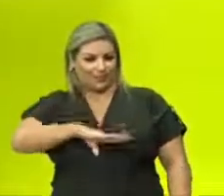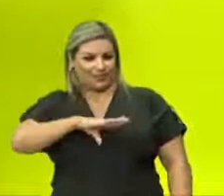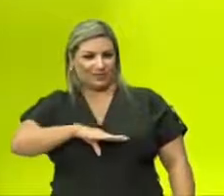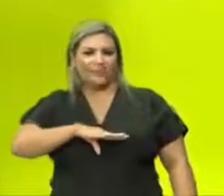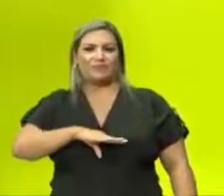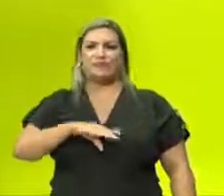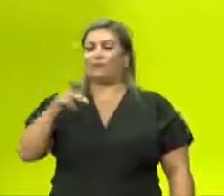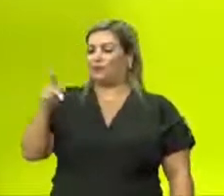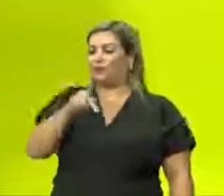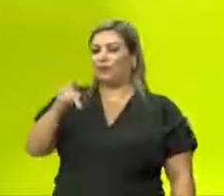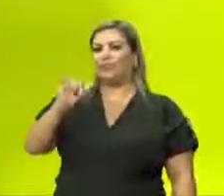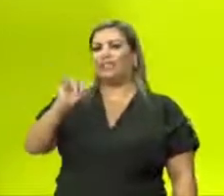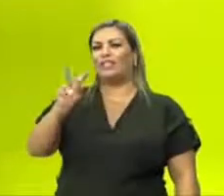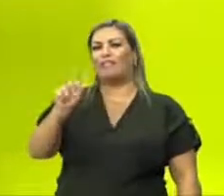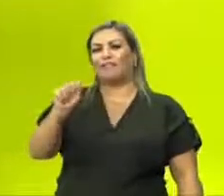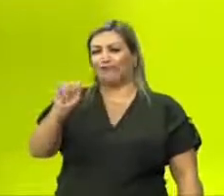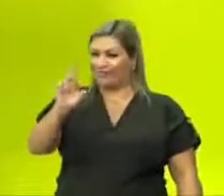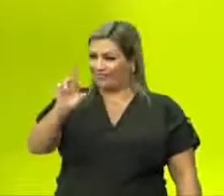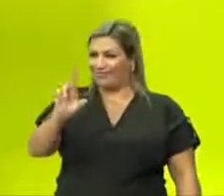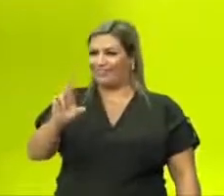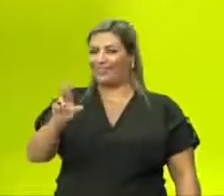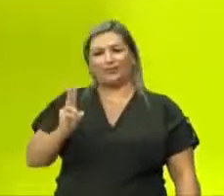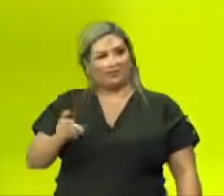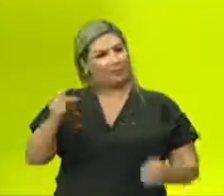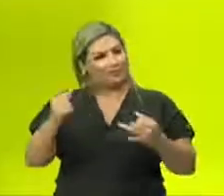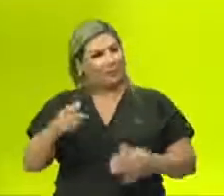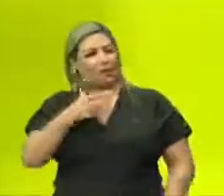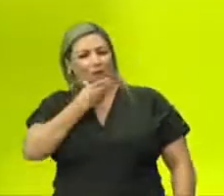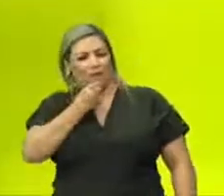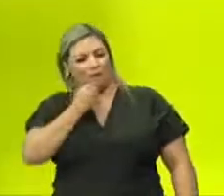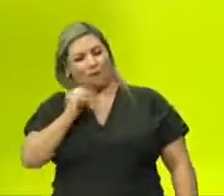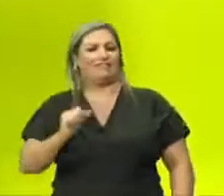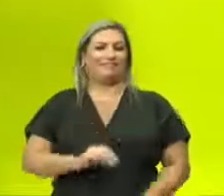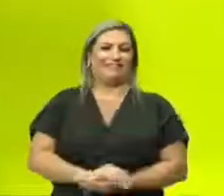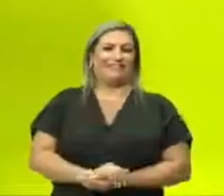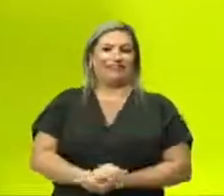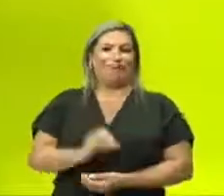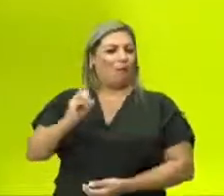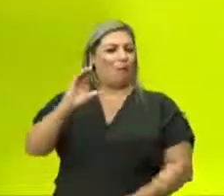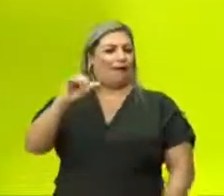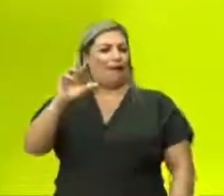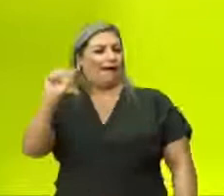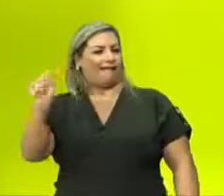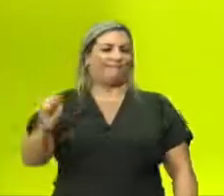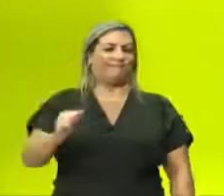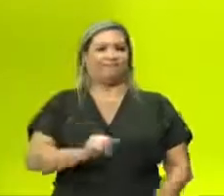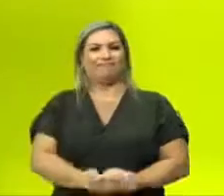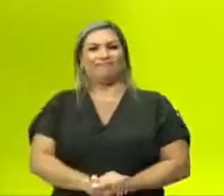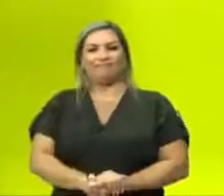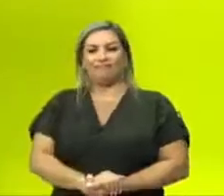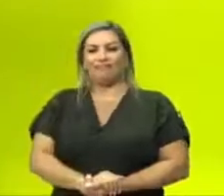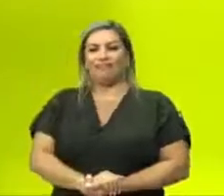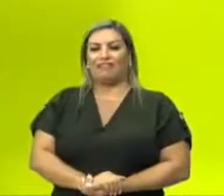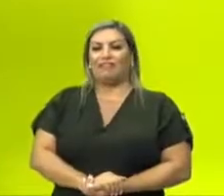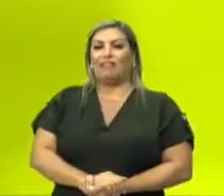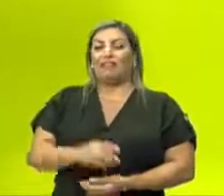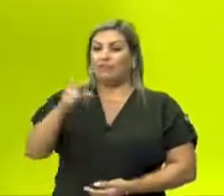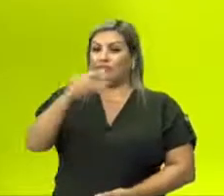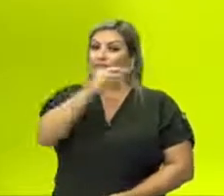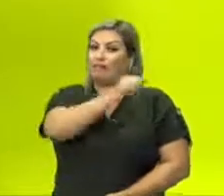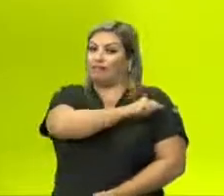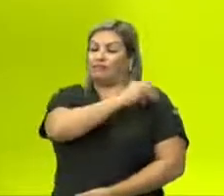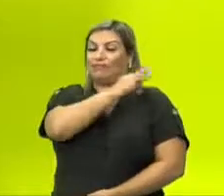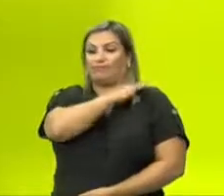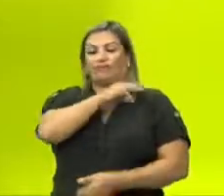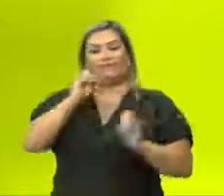portuguesa com o professor Ivaí, que eu sempre falo, é o cara. Para você, estudante da terceira série do Ensino Médio,